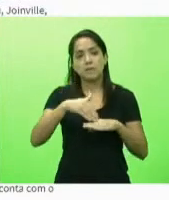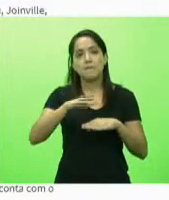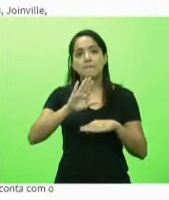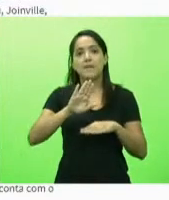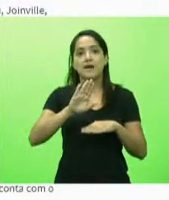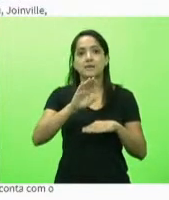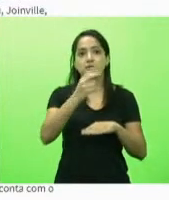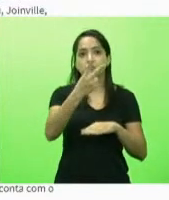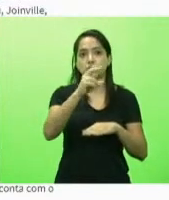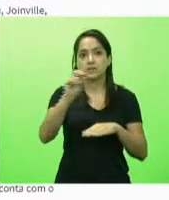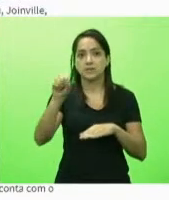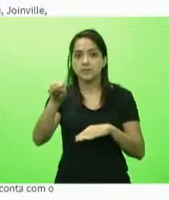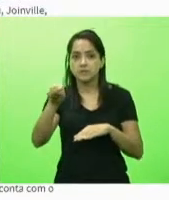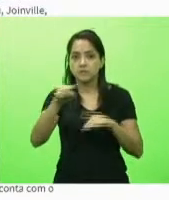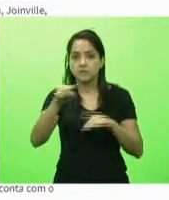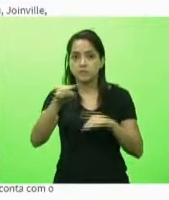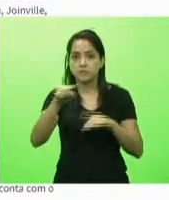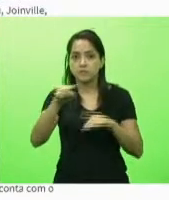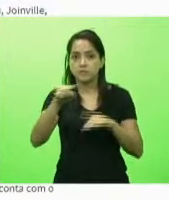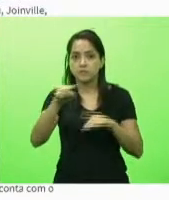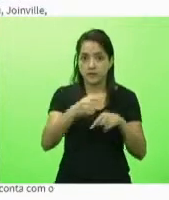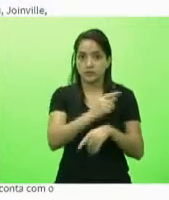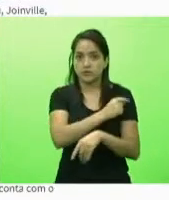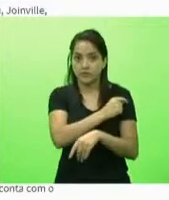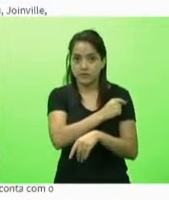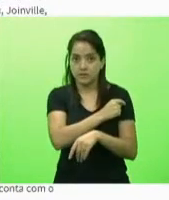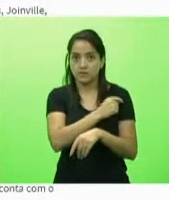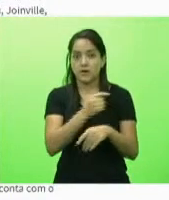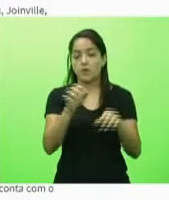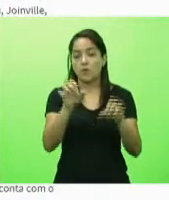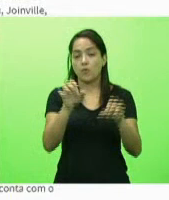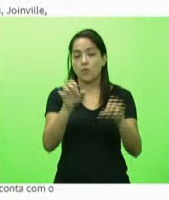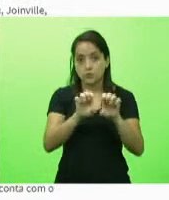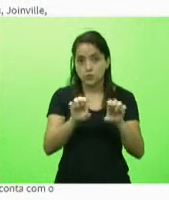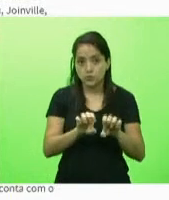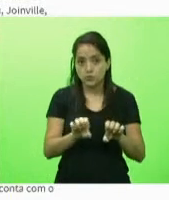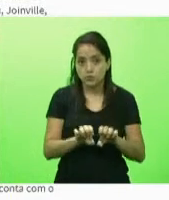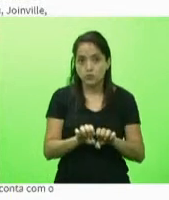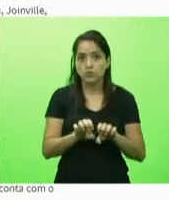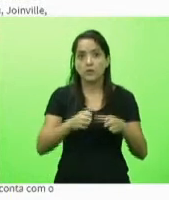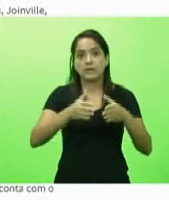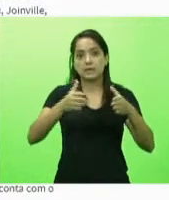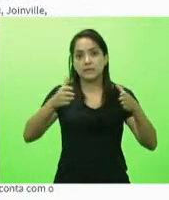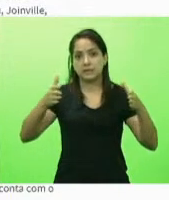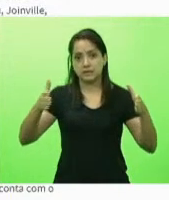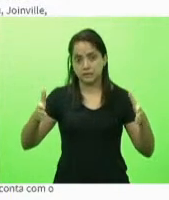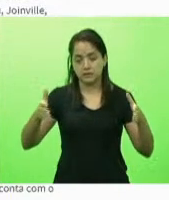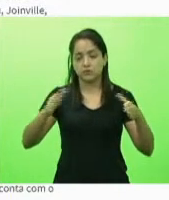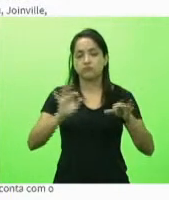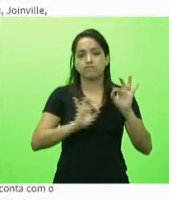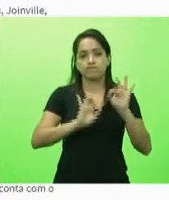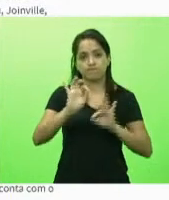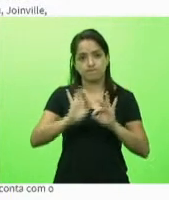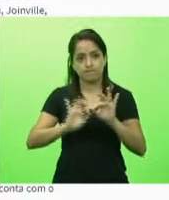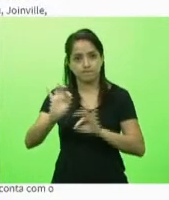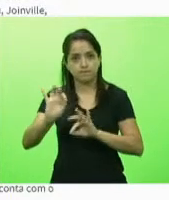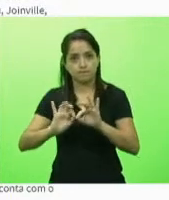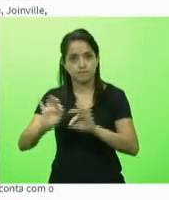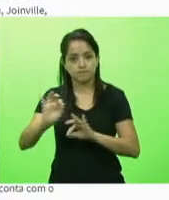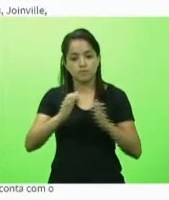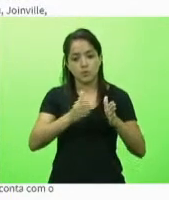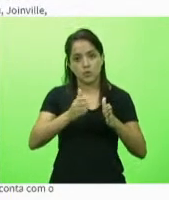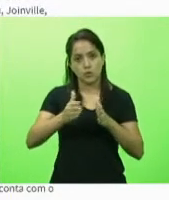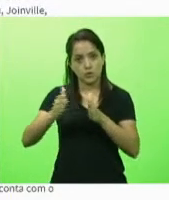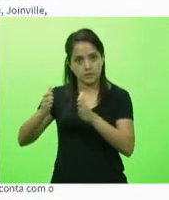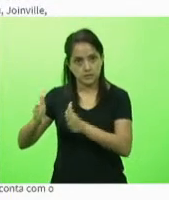salas de vacinação e uma estrutura municipal bastante robusta e muito bem organizada para fazer